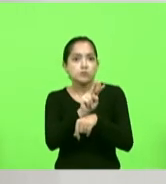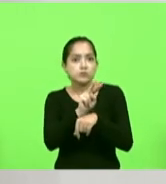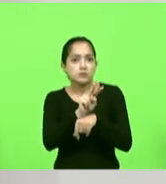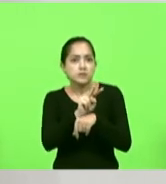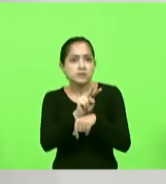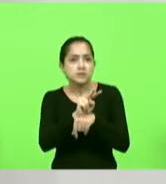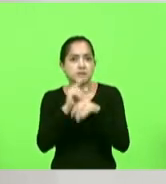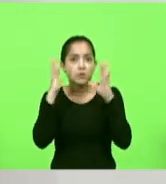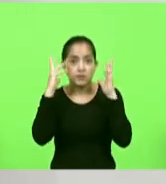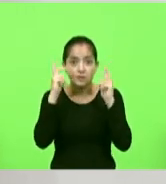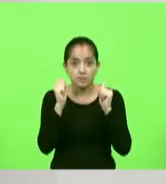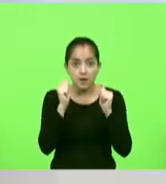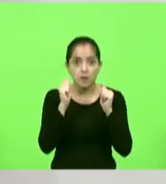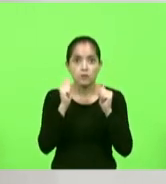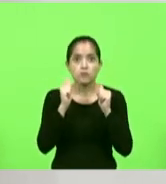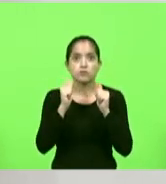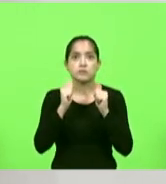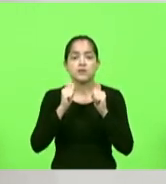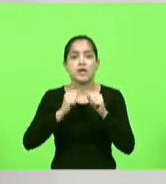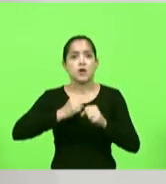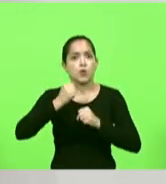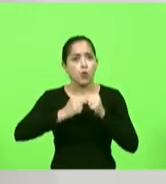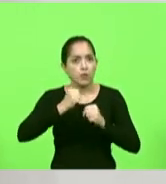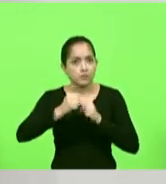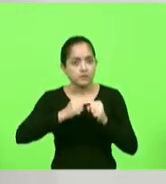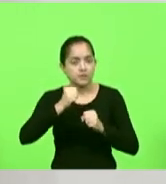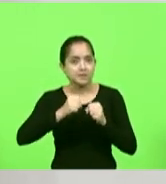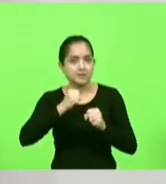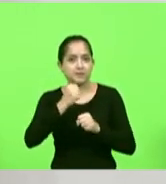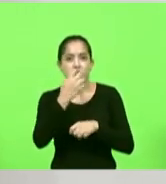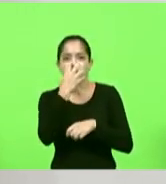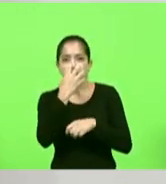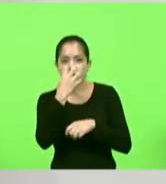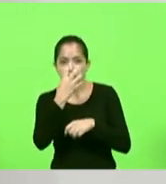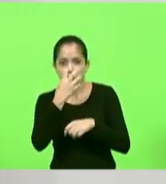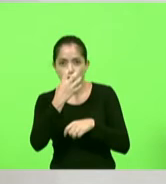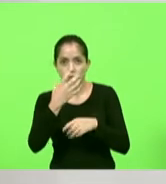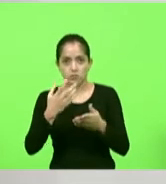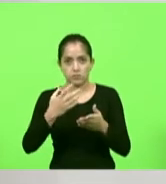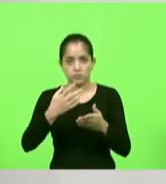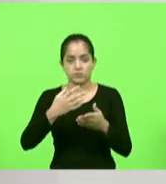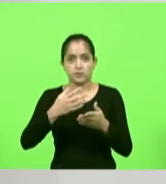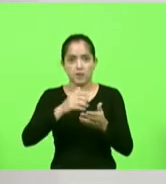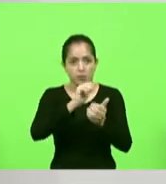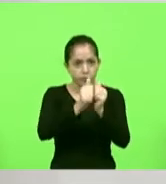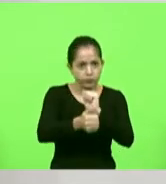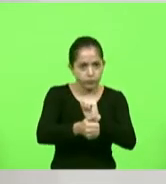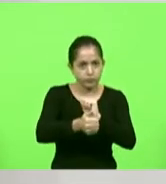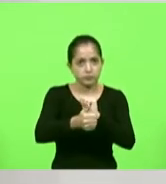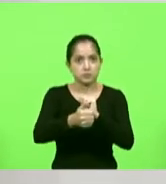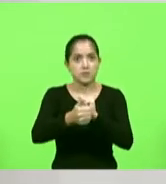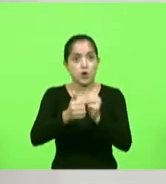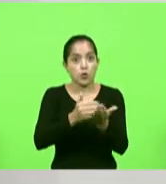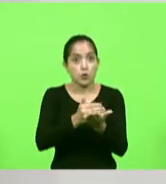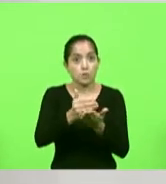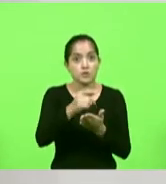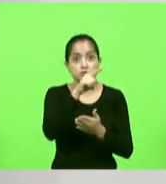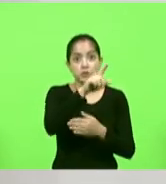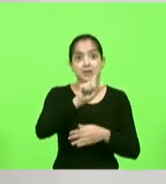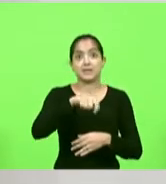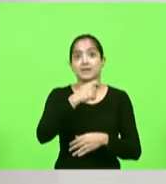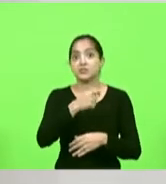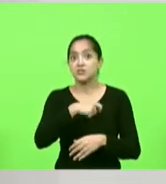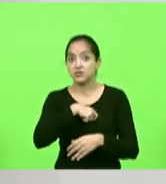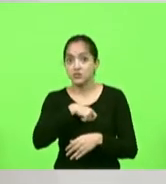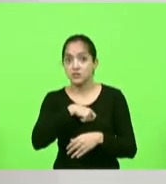corridas de cães chamados galgos essa prática iniciou na argentina foi proibido na